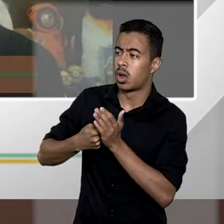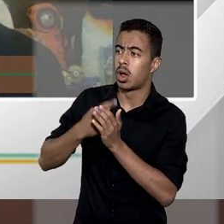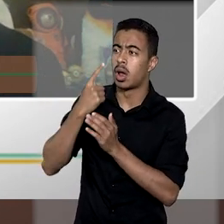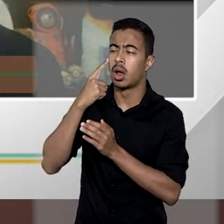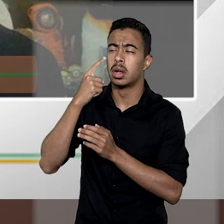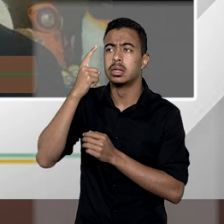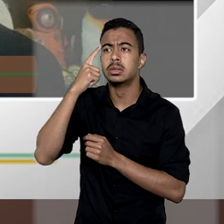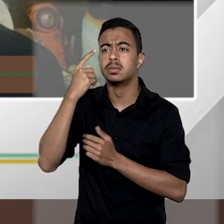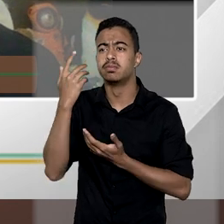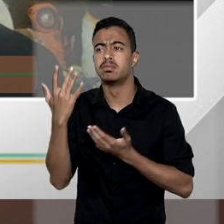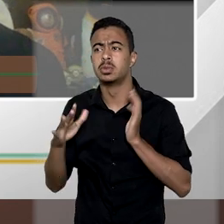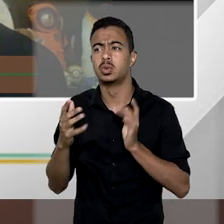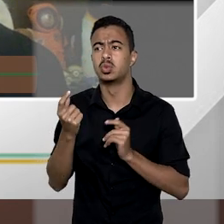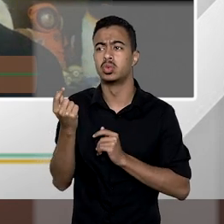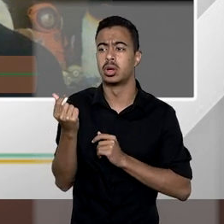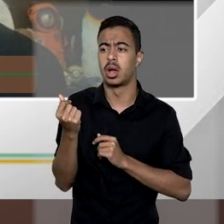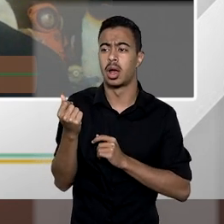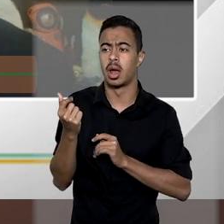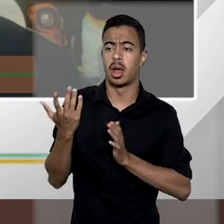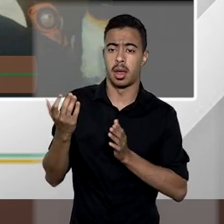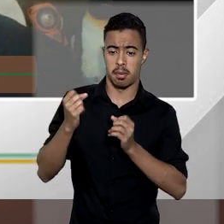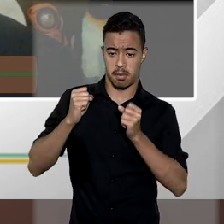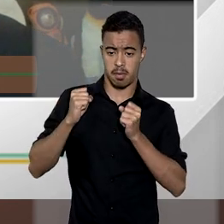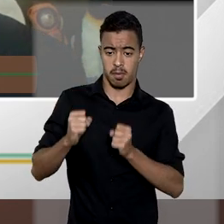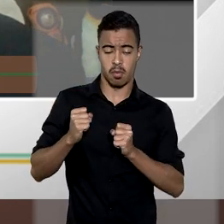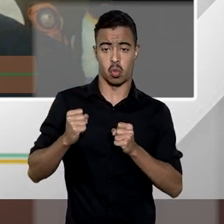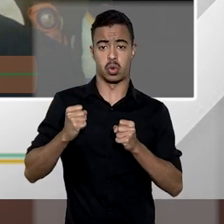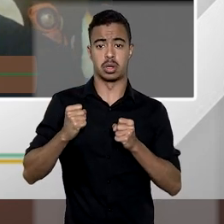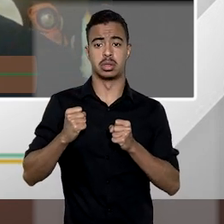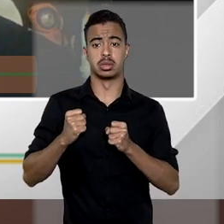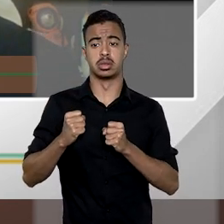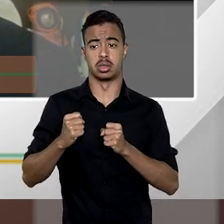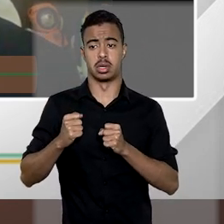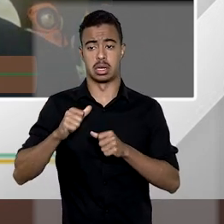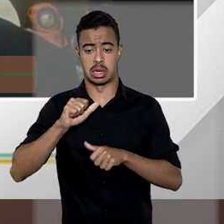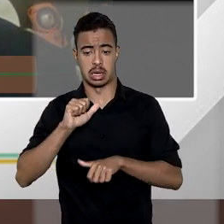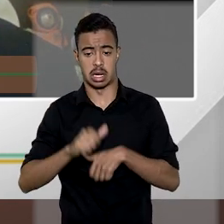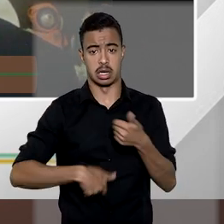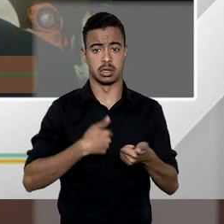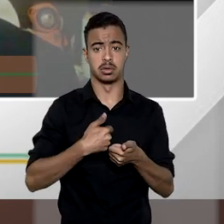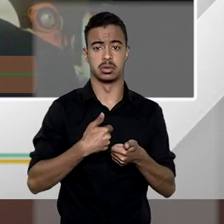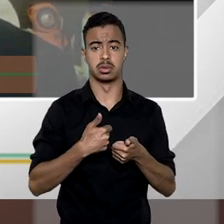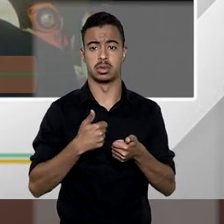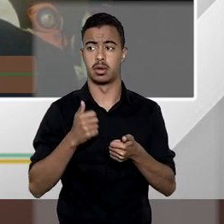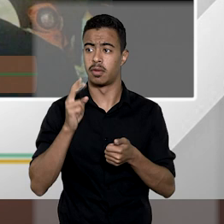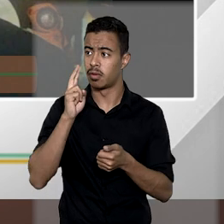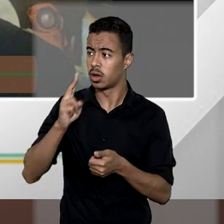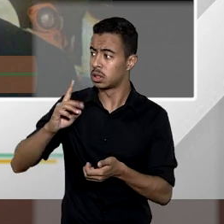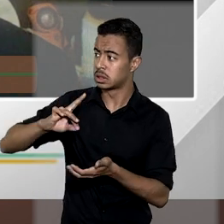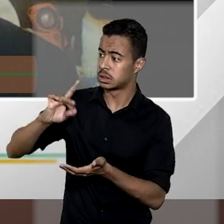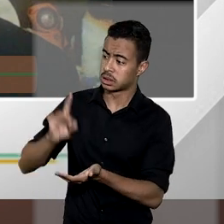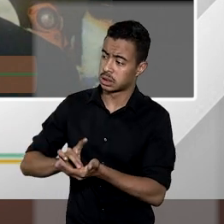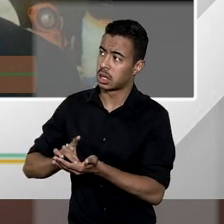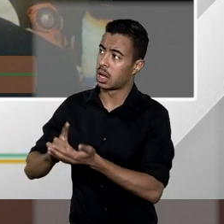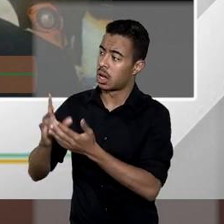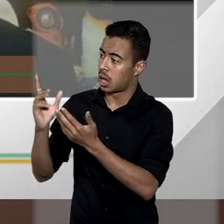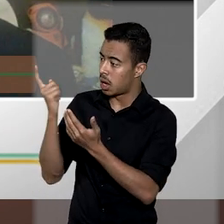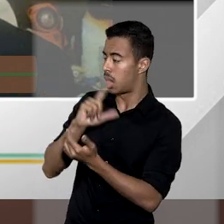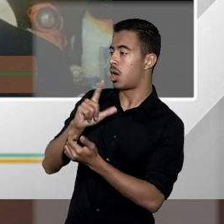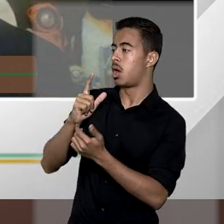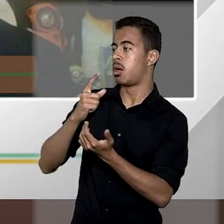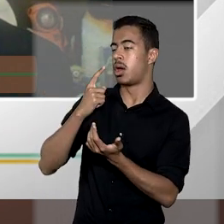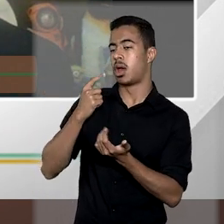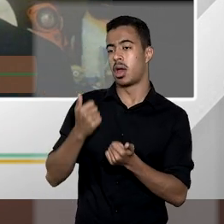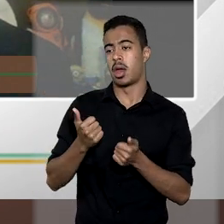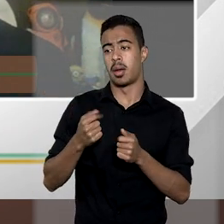fazer com que essa potencialidade se transformasse em algo palpável e real e se